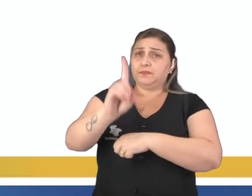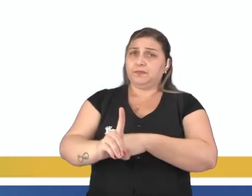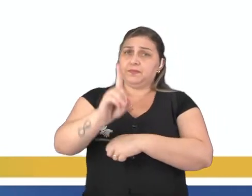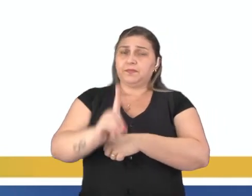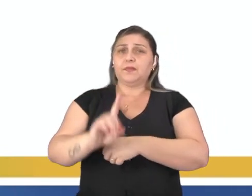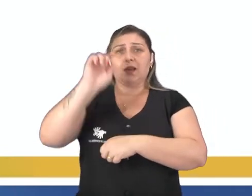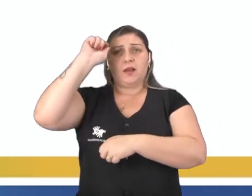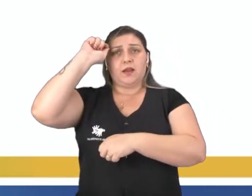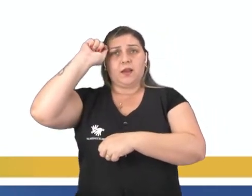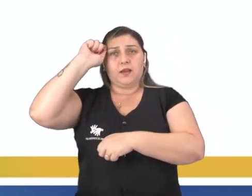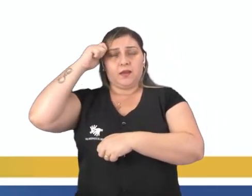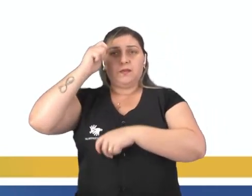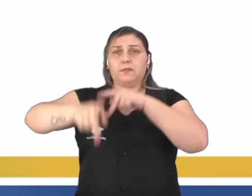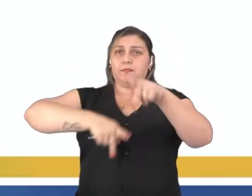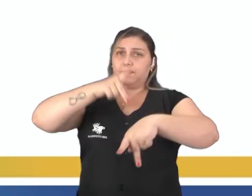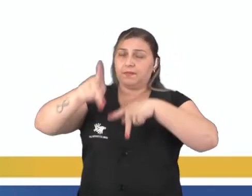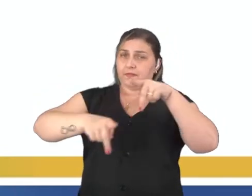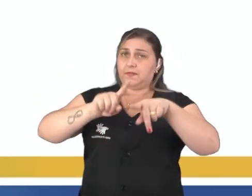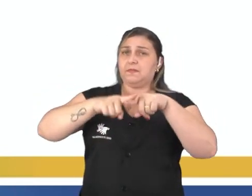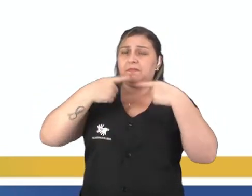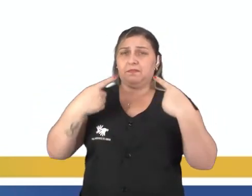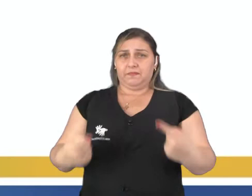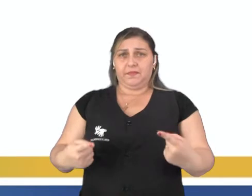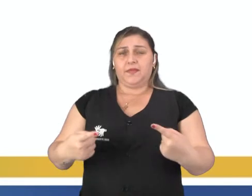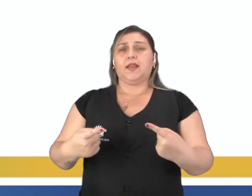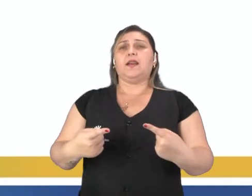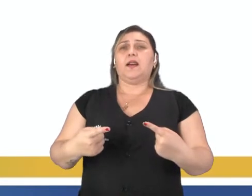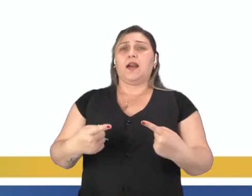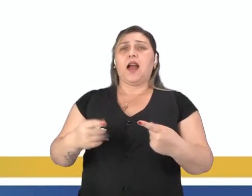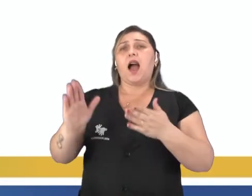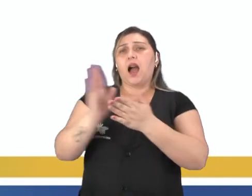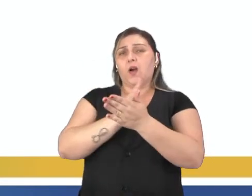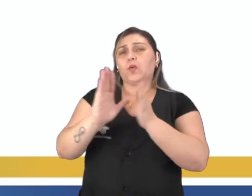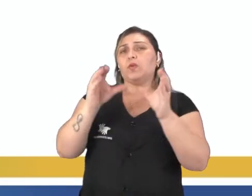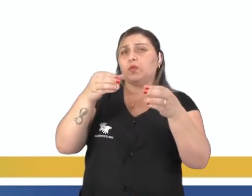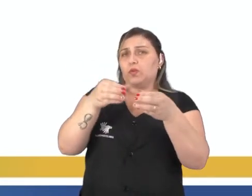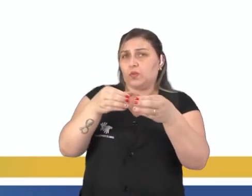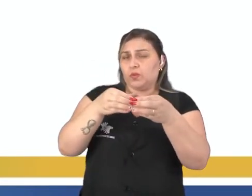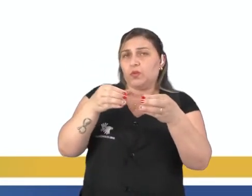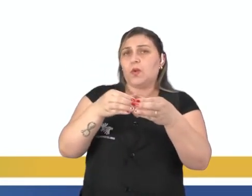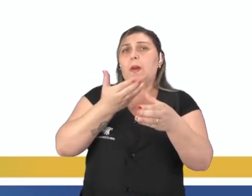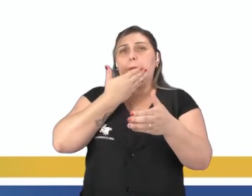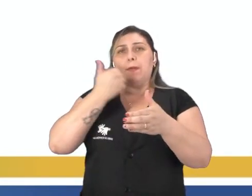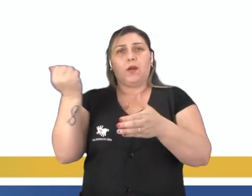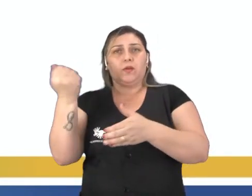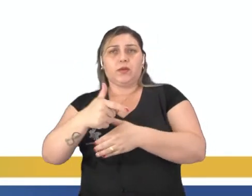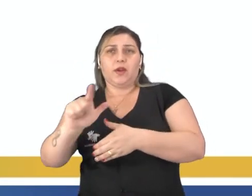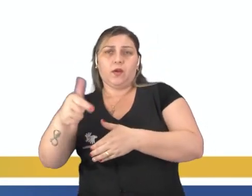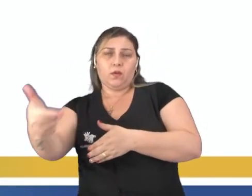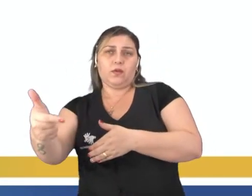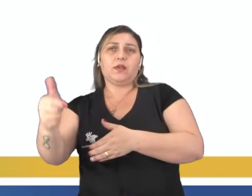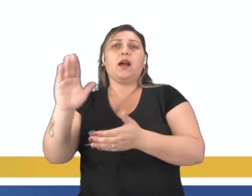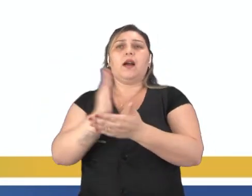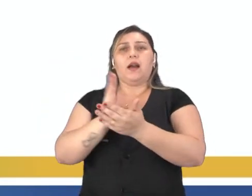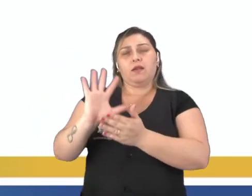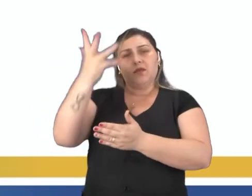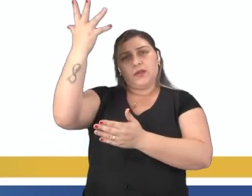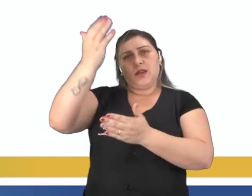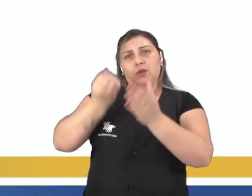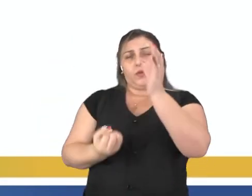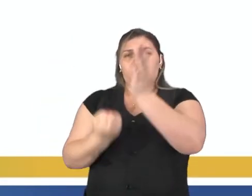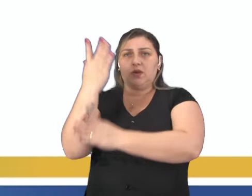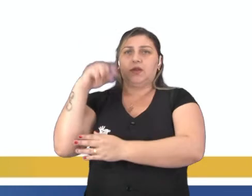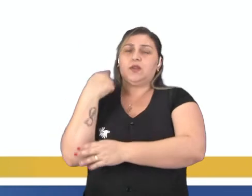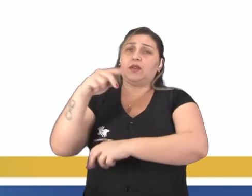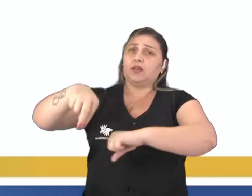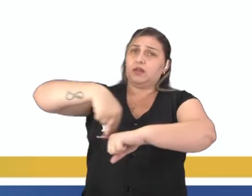Então, apesar de a realidade ainda estar marcada por beneficiar alguns em detenimento de outros, algo que acontece desde o surgimento da